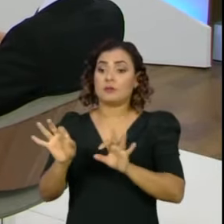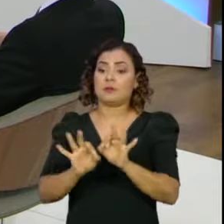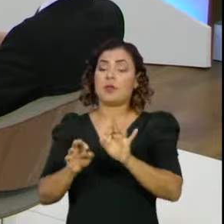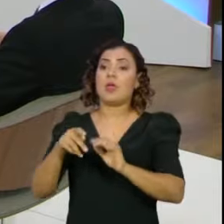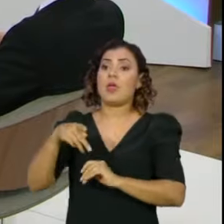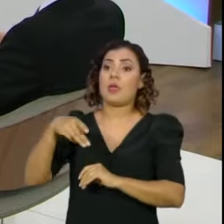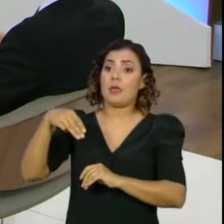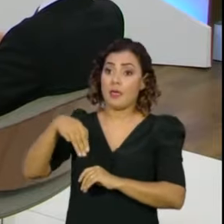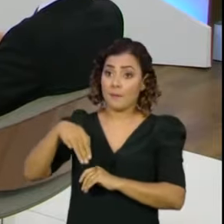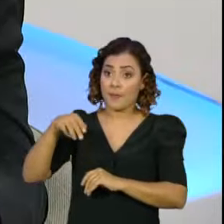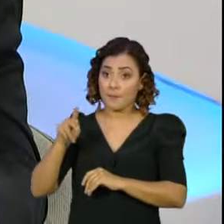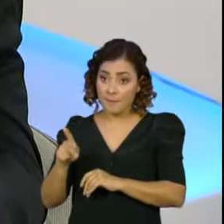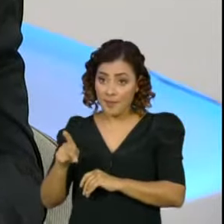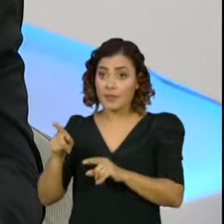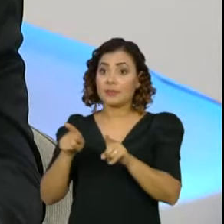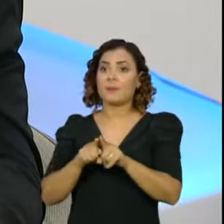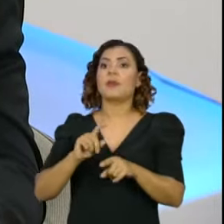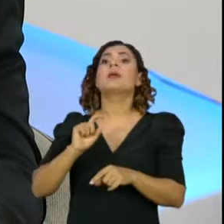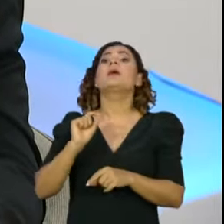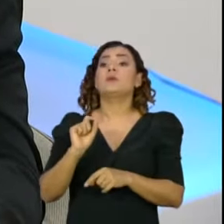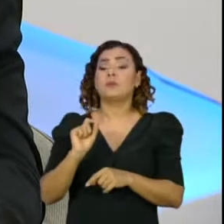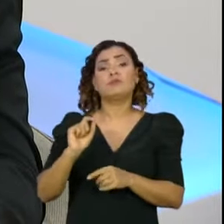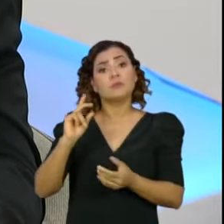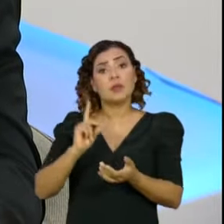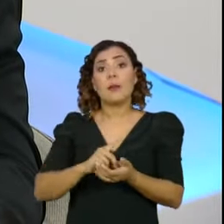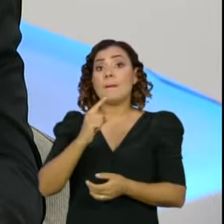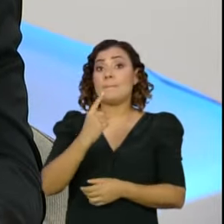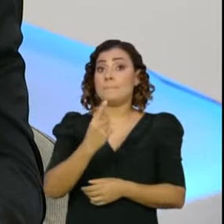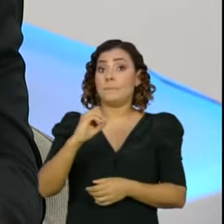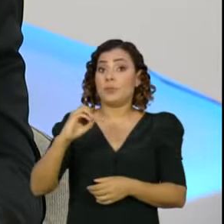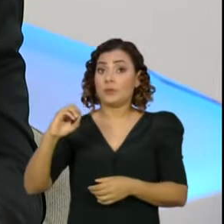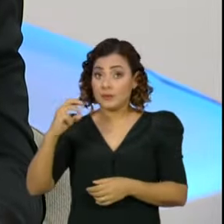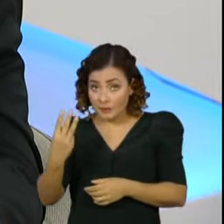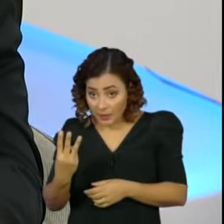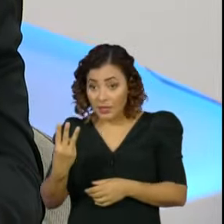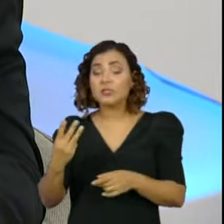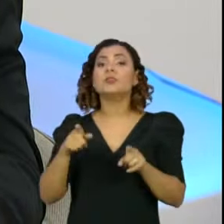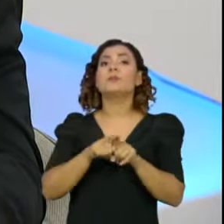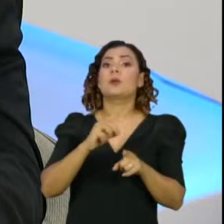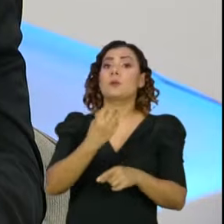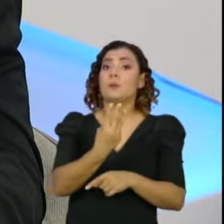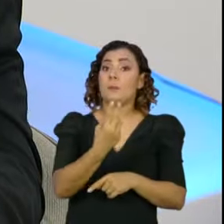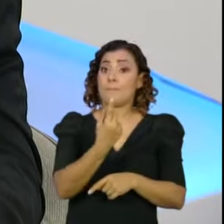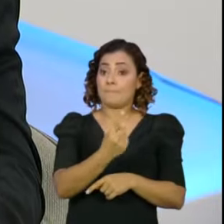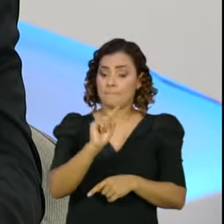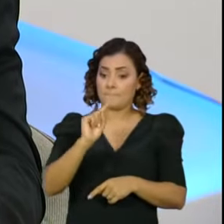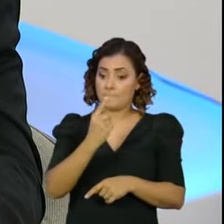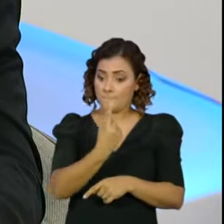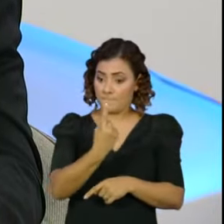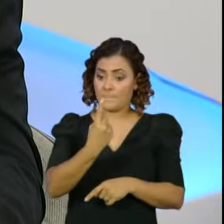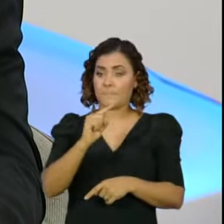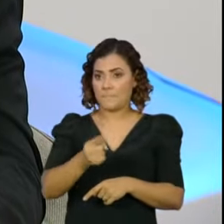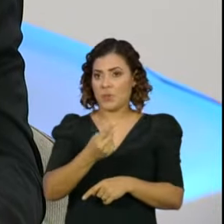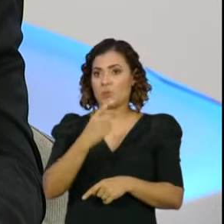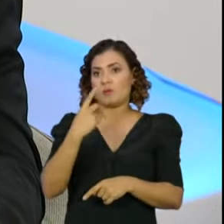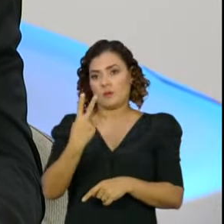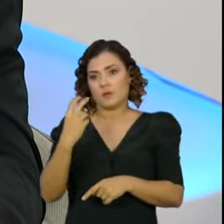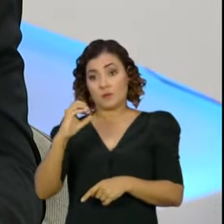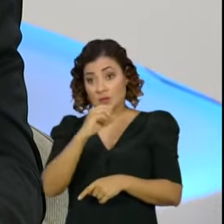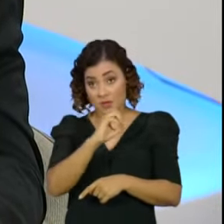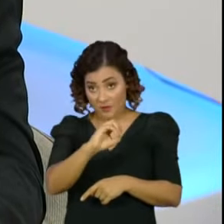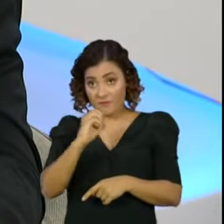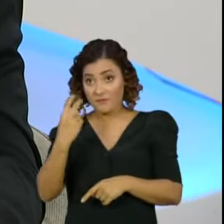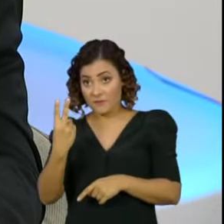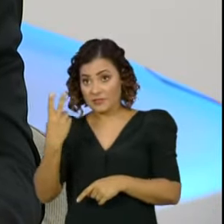provisórias, como foi a 1003 e agora a 1026 está pautada para essa semana. Então, evidente que a nossa prioridade é essa. Outros